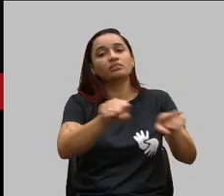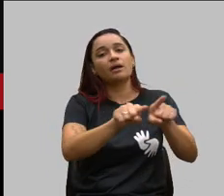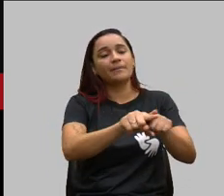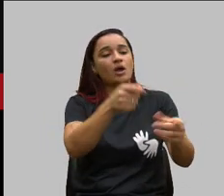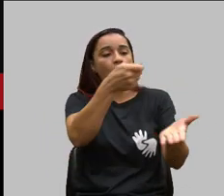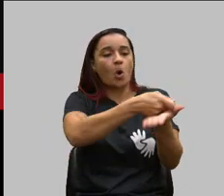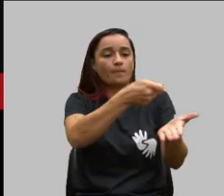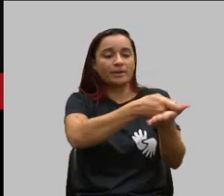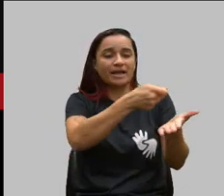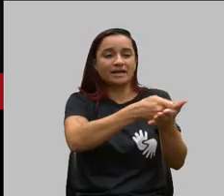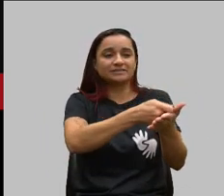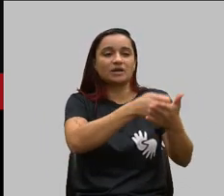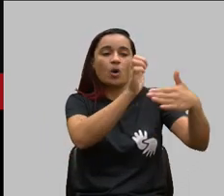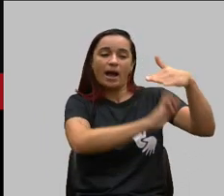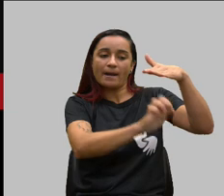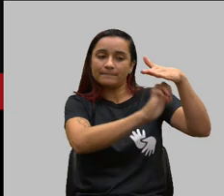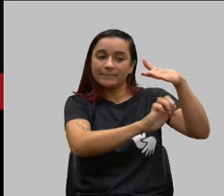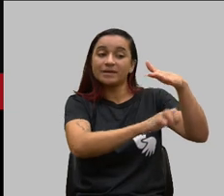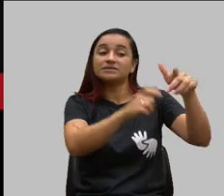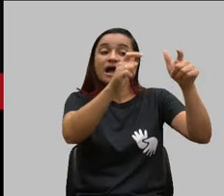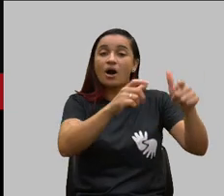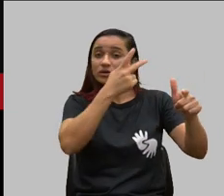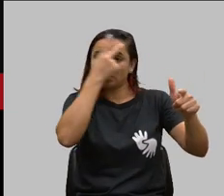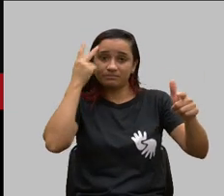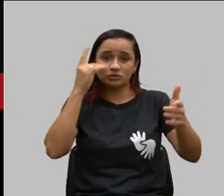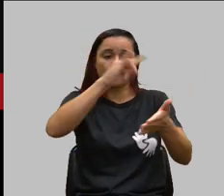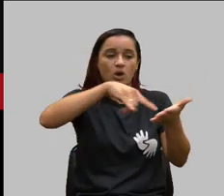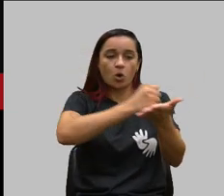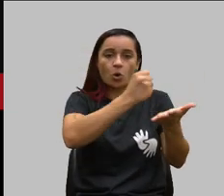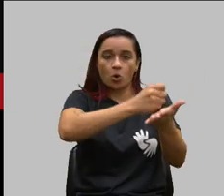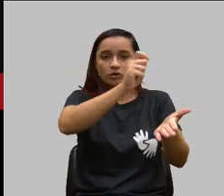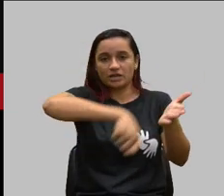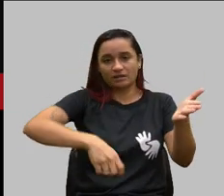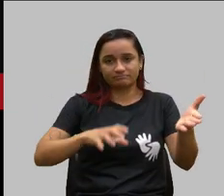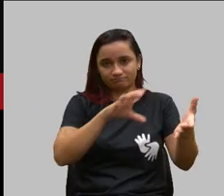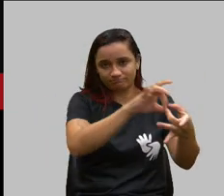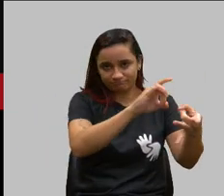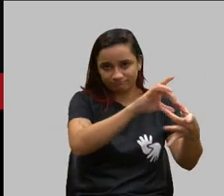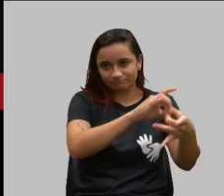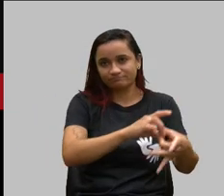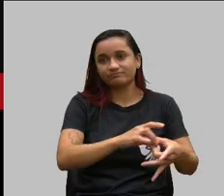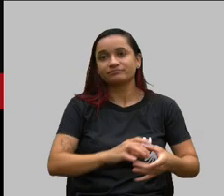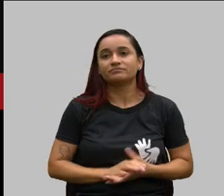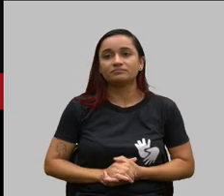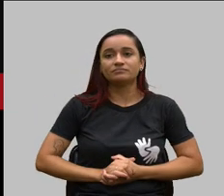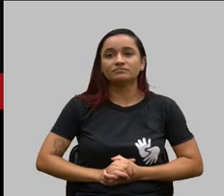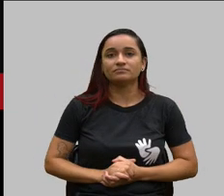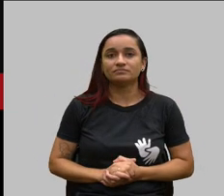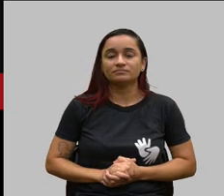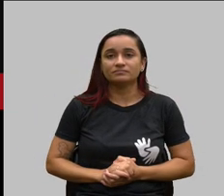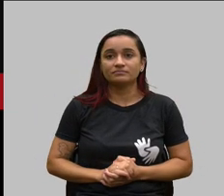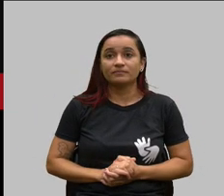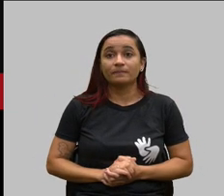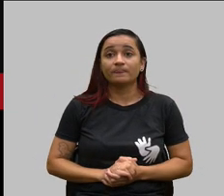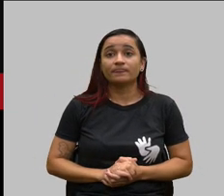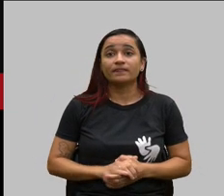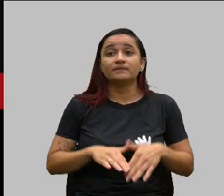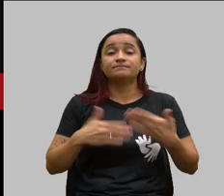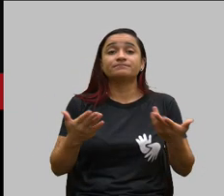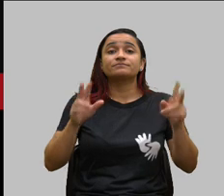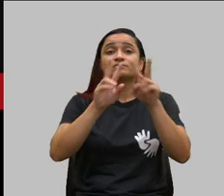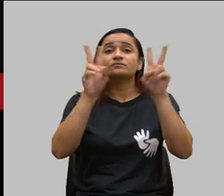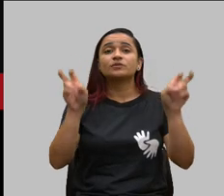operadoras em que o beneficiário contrata diretamente pode passar por favor já em relação a